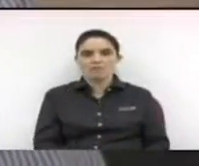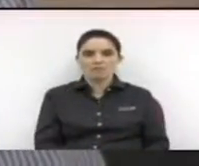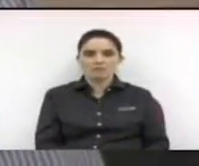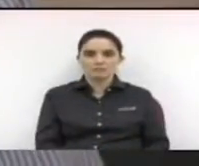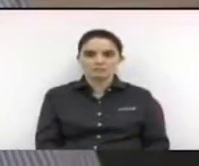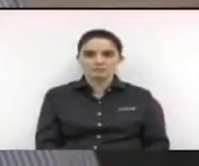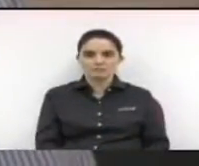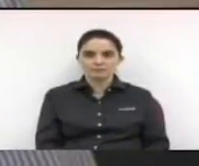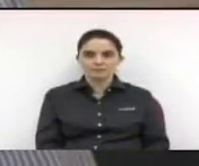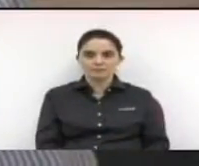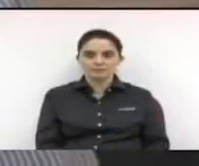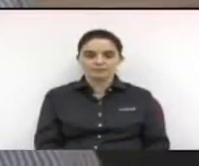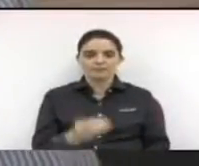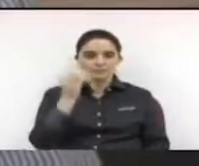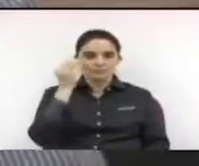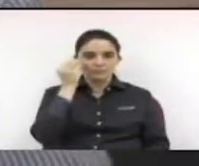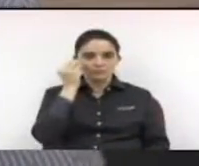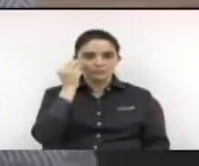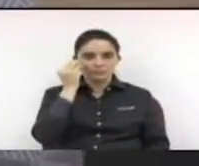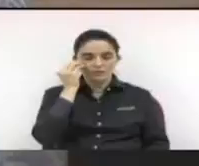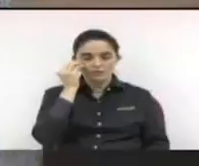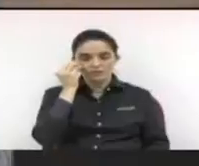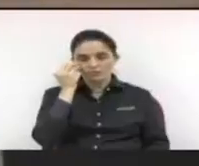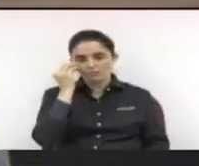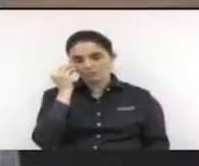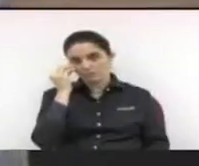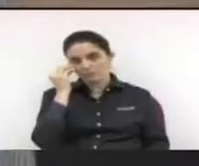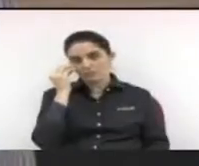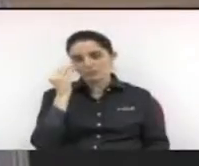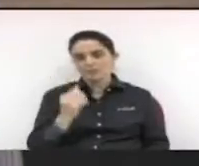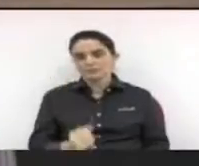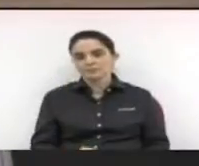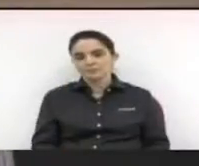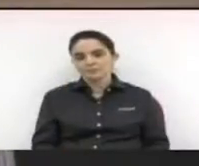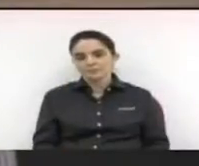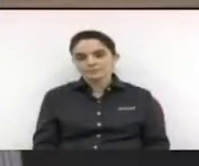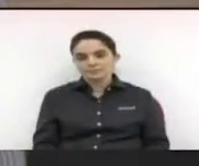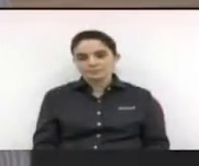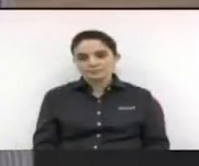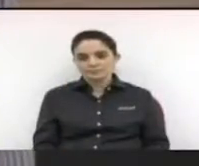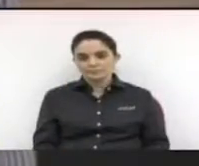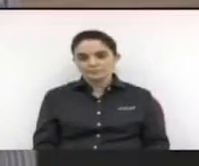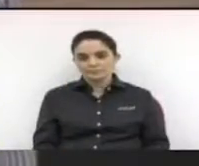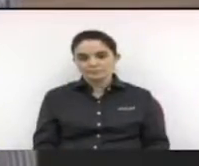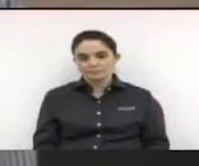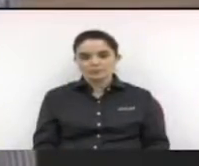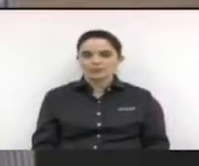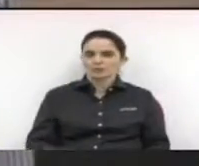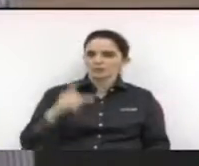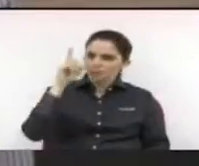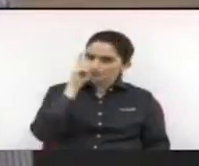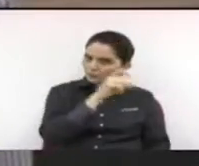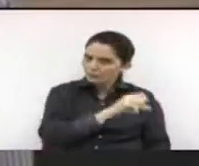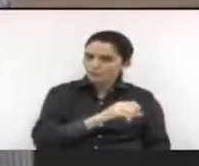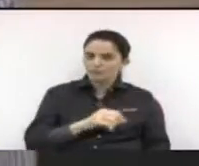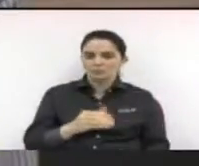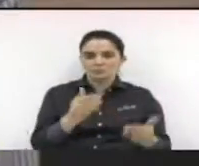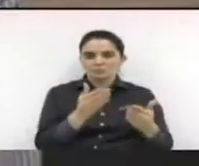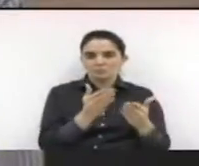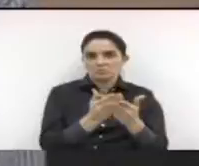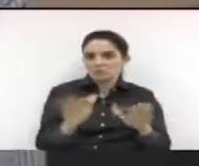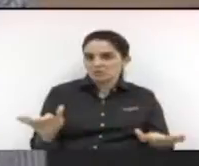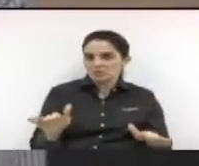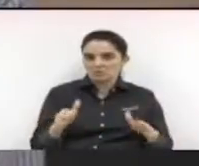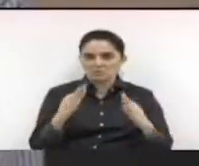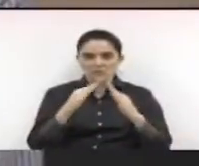diminuir qualquer coisa da educação. Me lembro, na época que